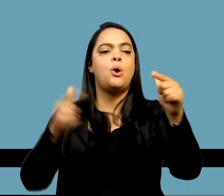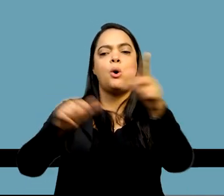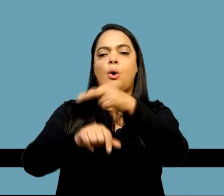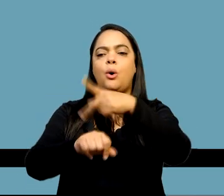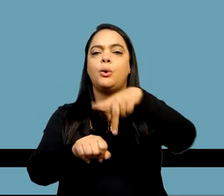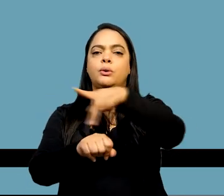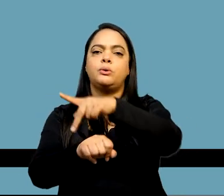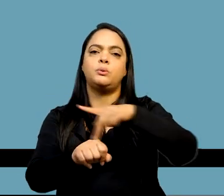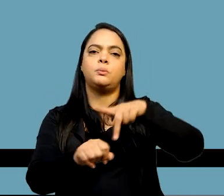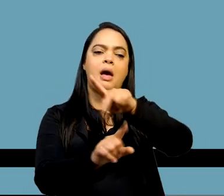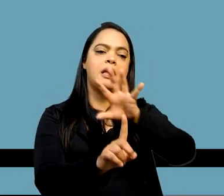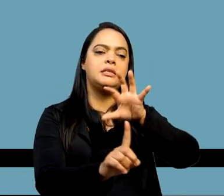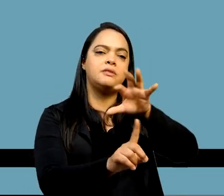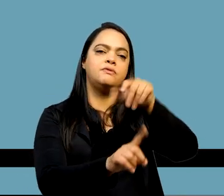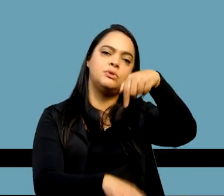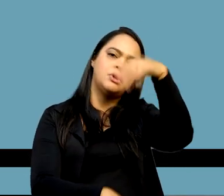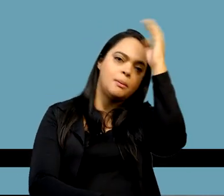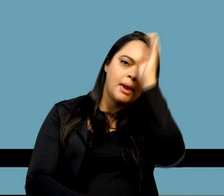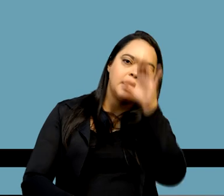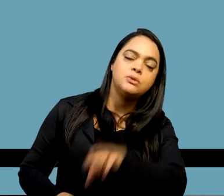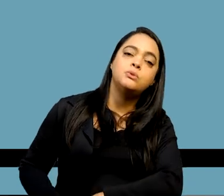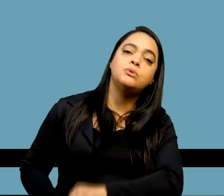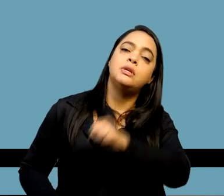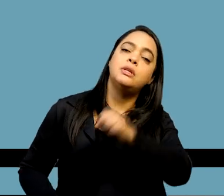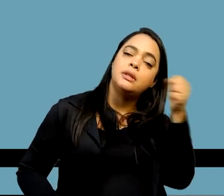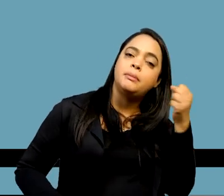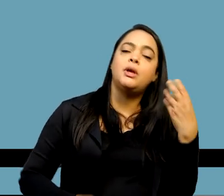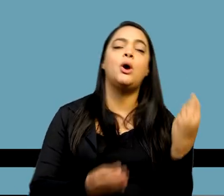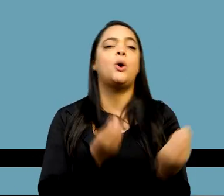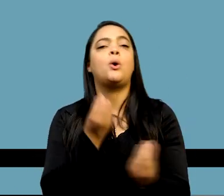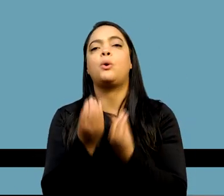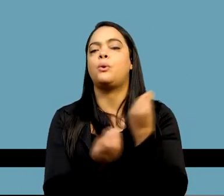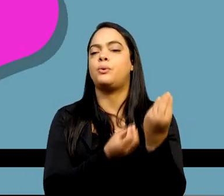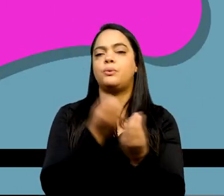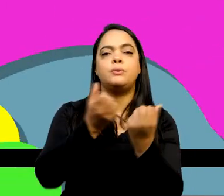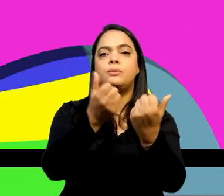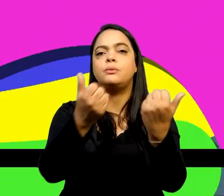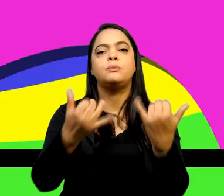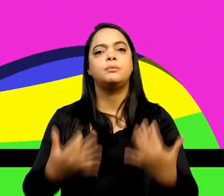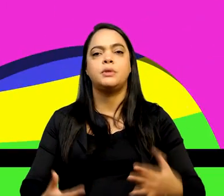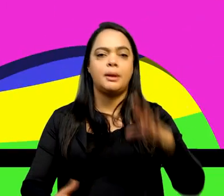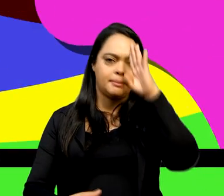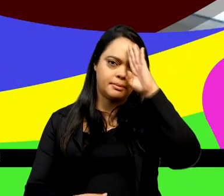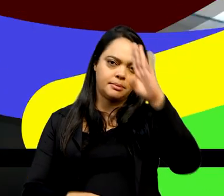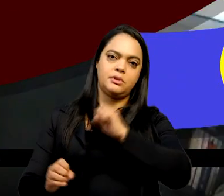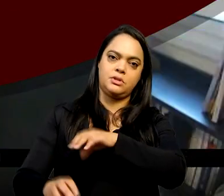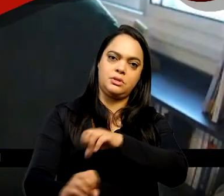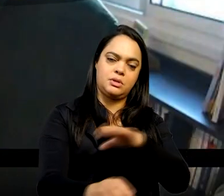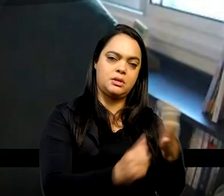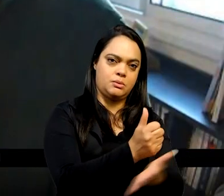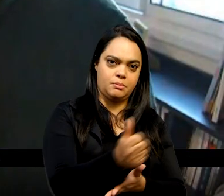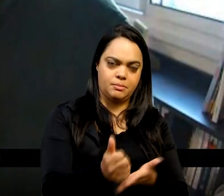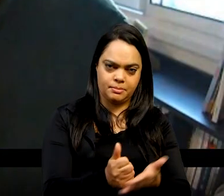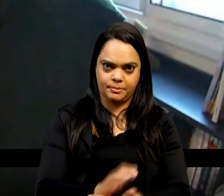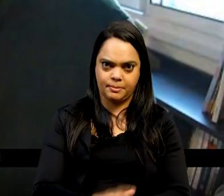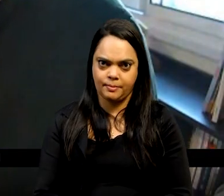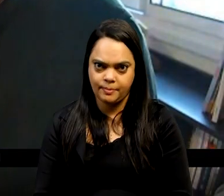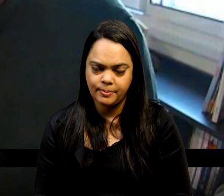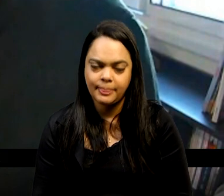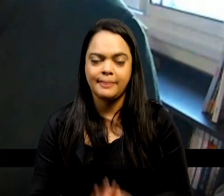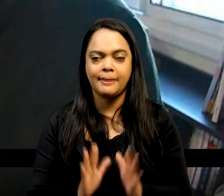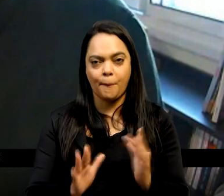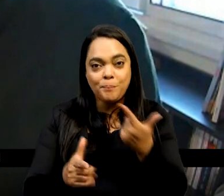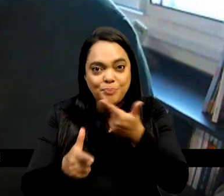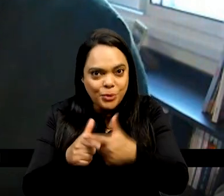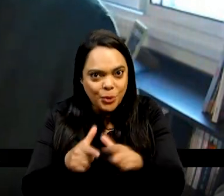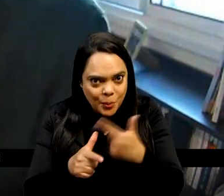Espanhola para a independência no Brasil? Como que a gente pode abordar, principalmente na educação básica? Grande problema, né? Problema não